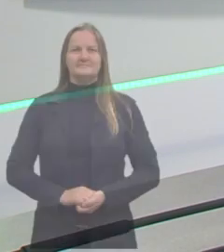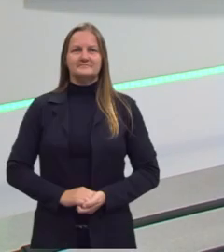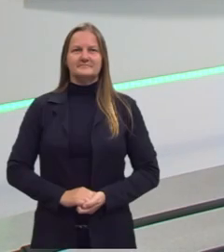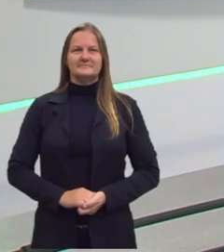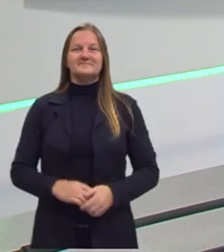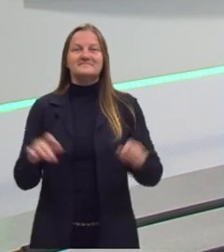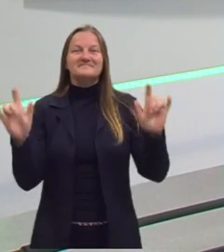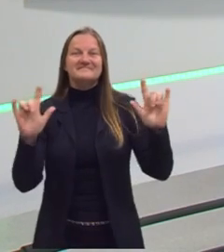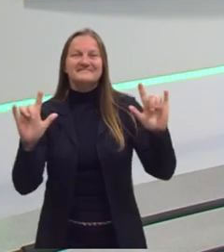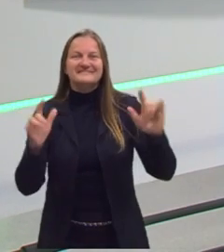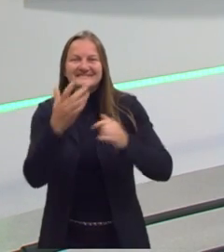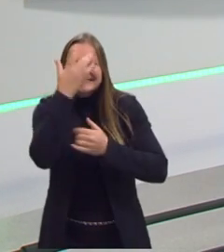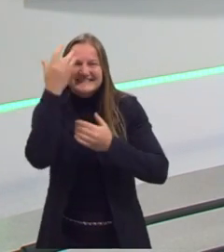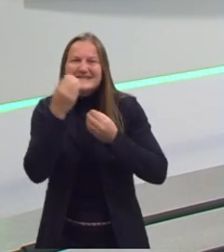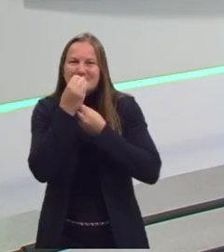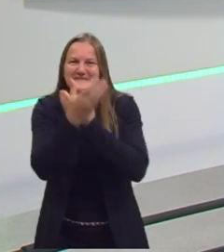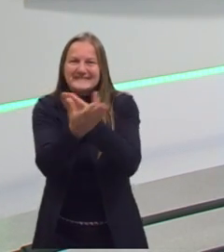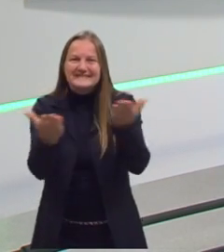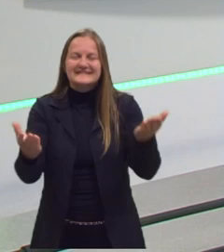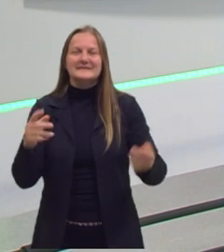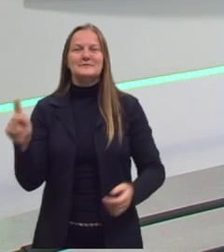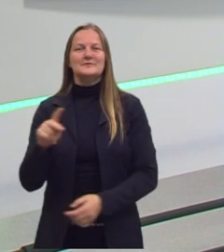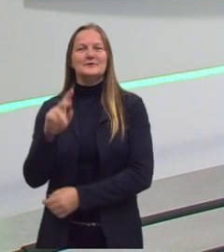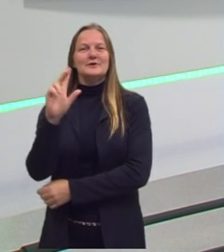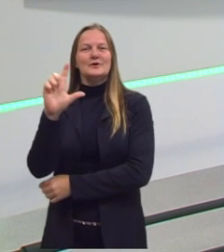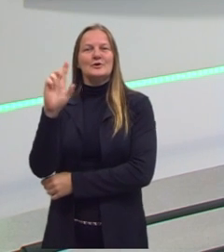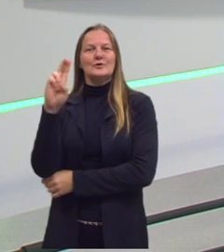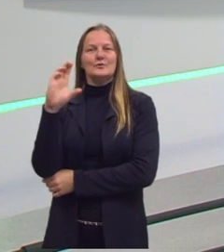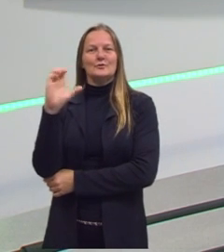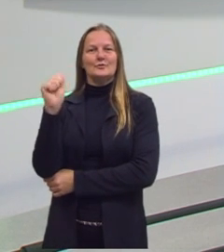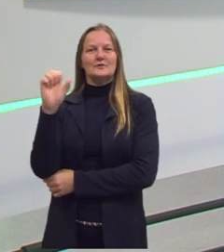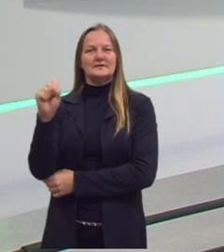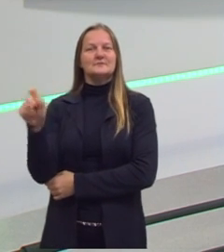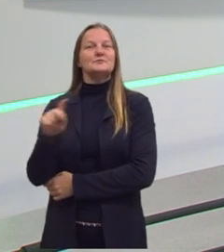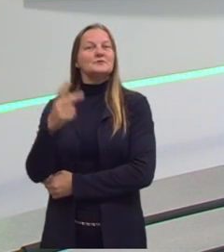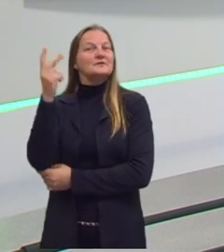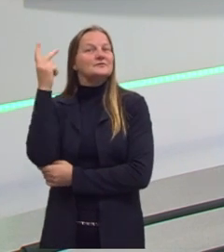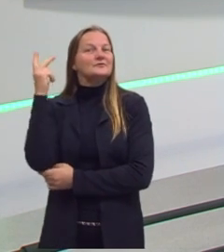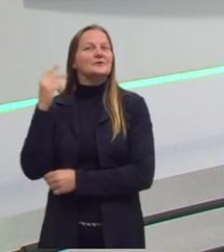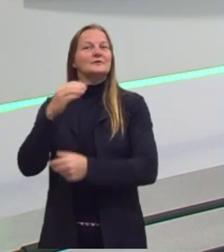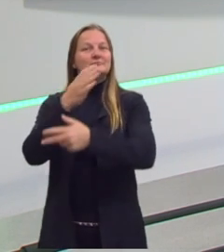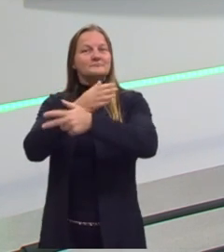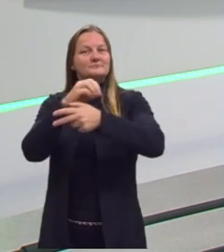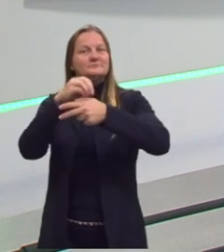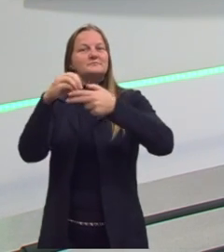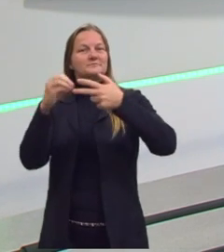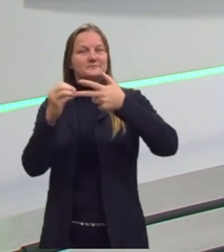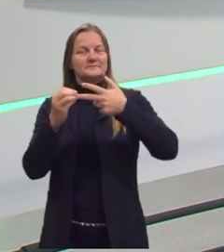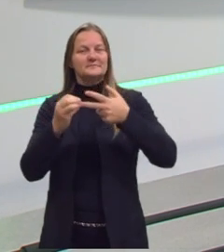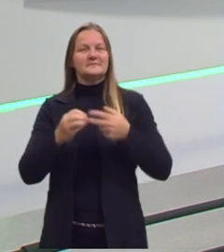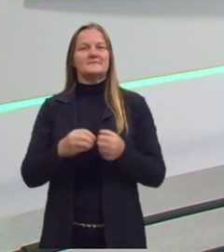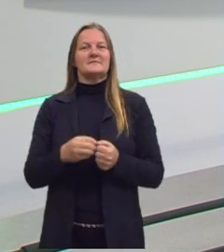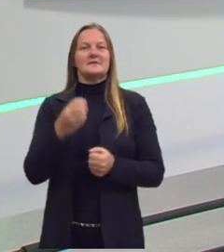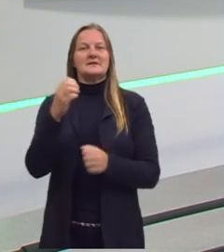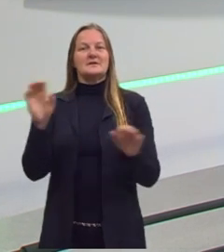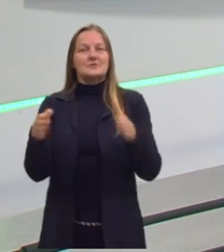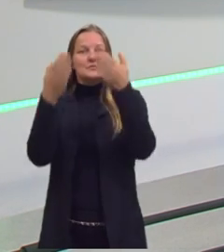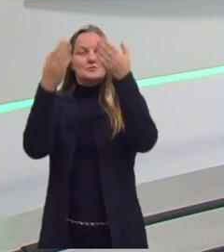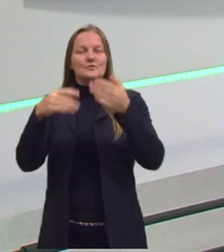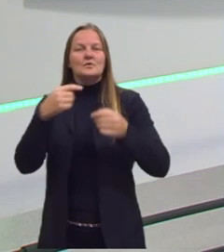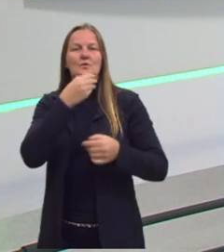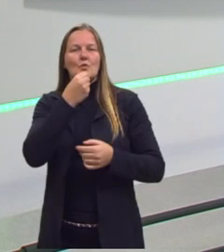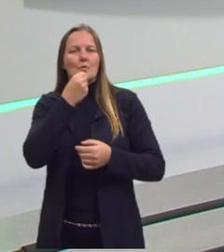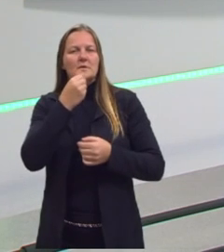E aí, pessoal, tudo bem? Eu sou o Lucas Labella, professor de história do pré-ENEM da Seduc. Eu sou um homem